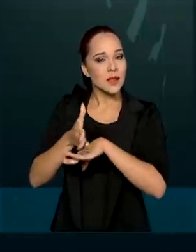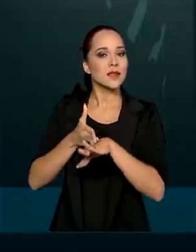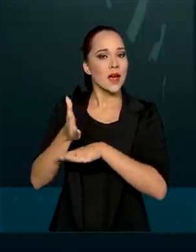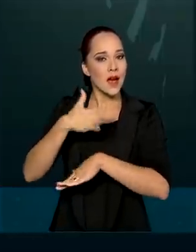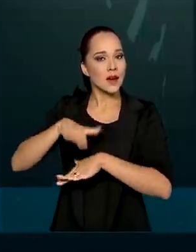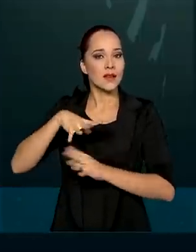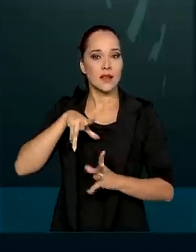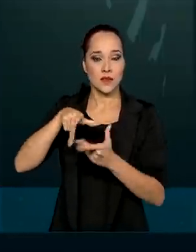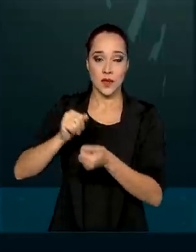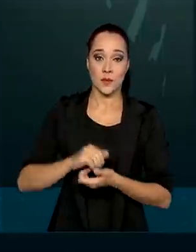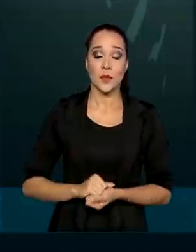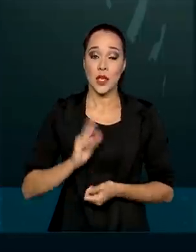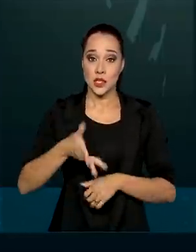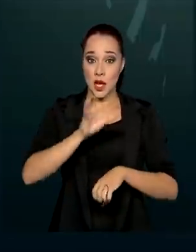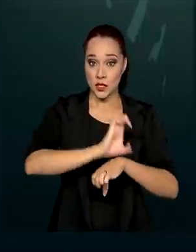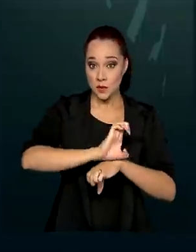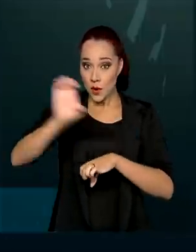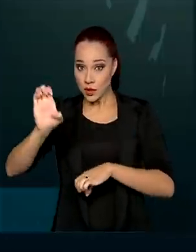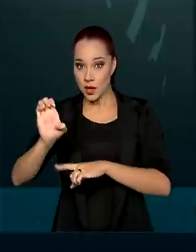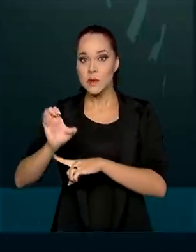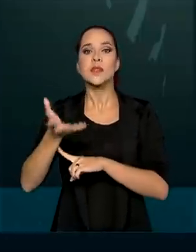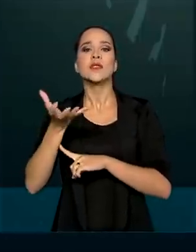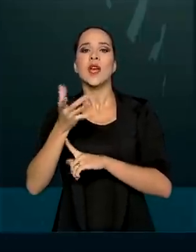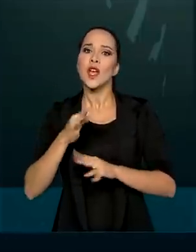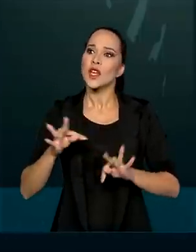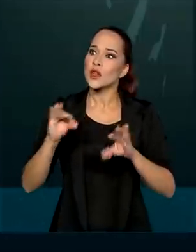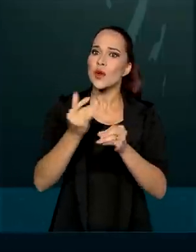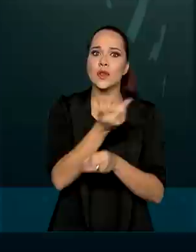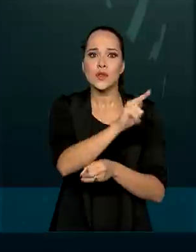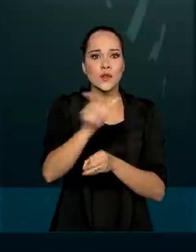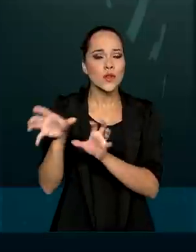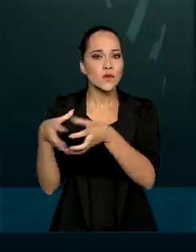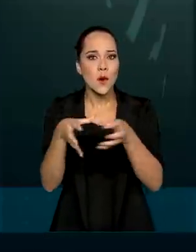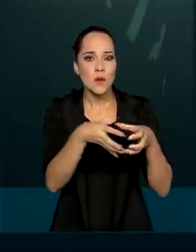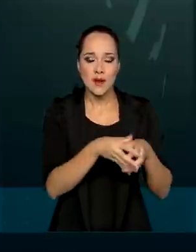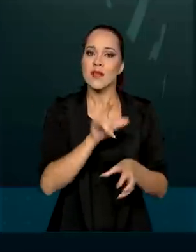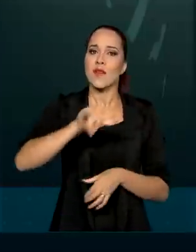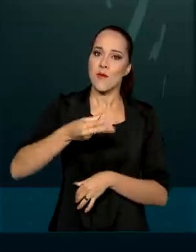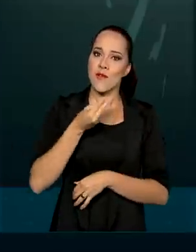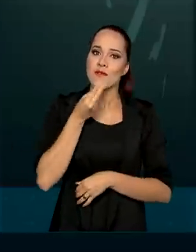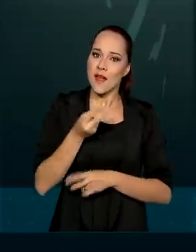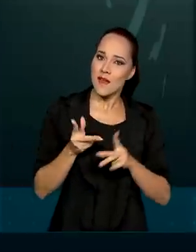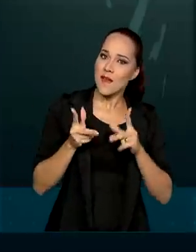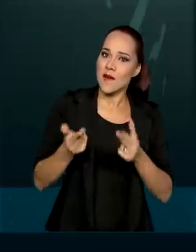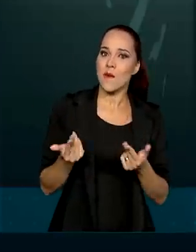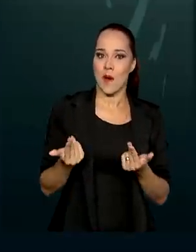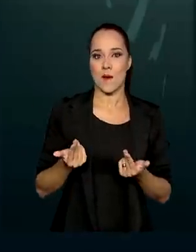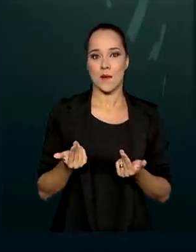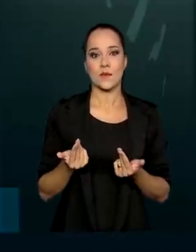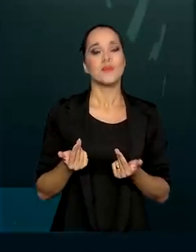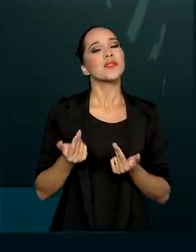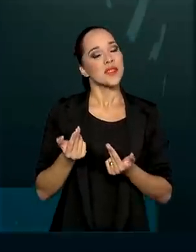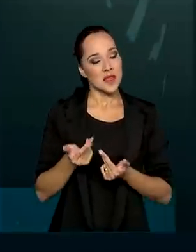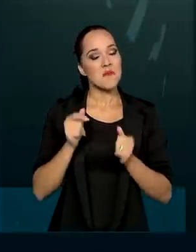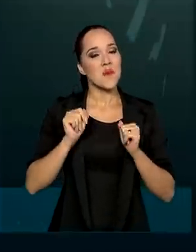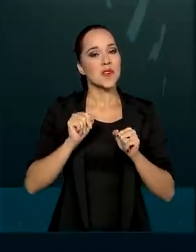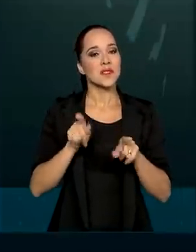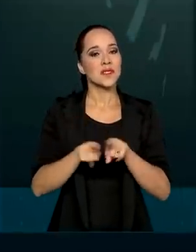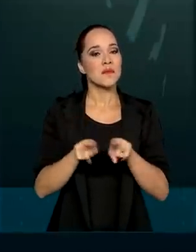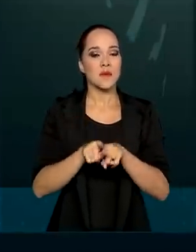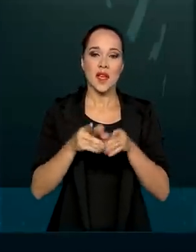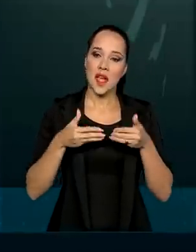Já exportamos, mas queremos que todas as outras cooperativas tenham essa oportunidade e possam abrir